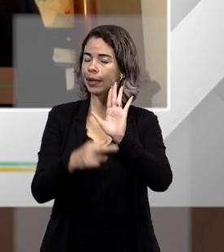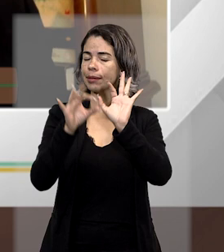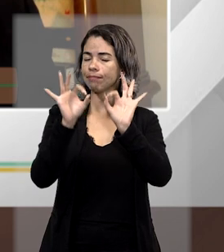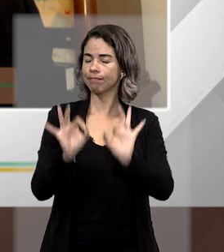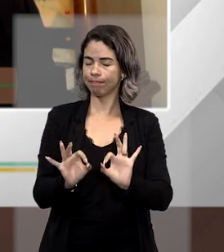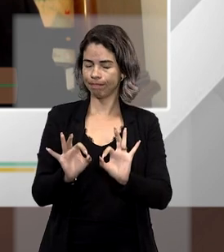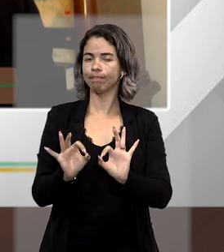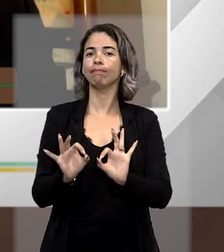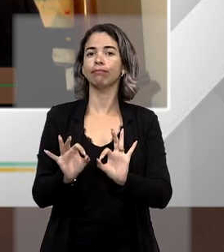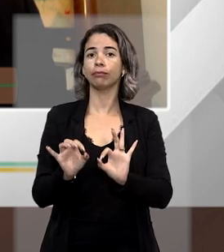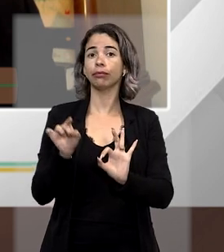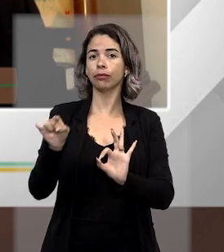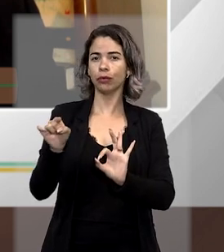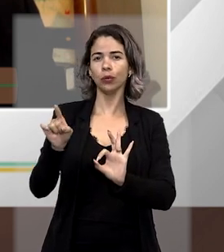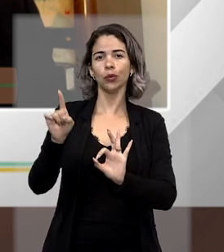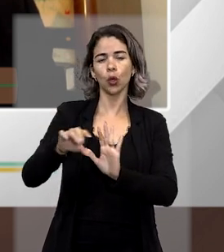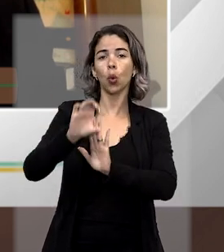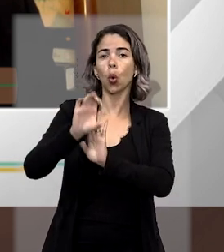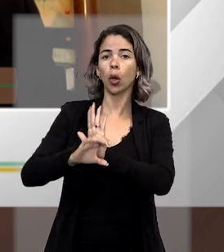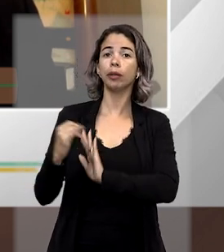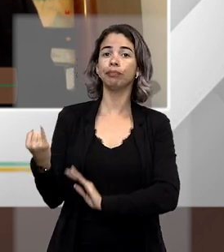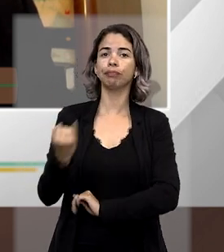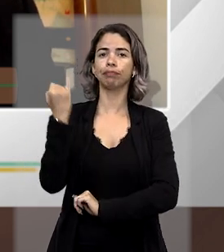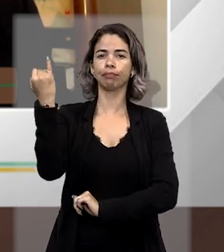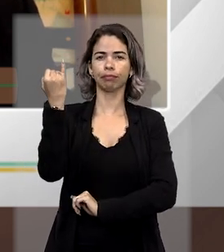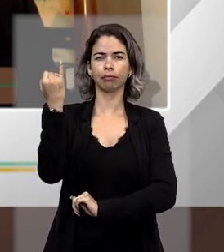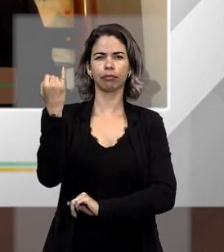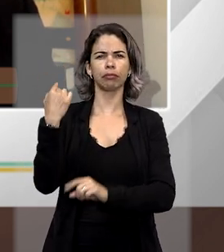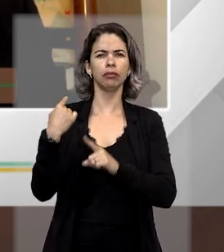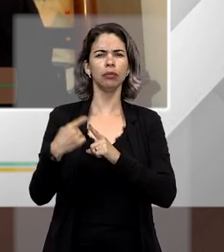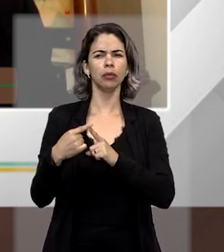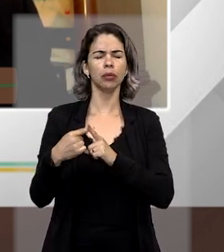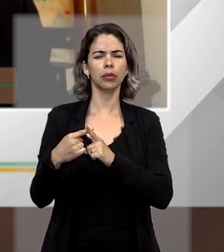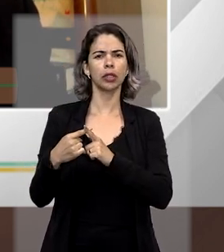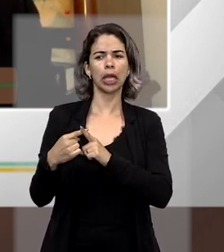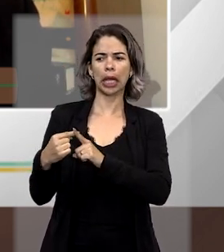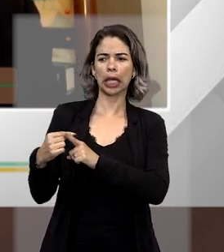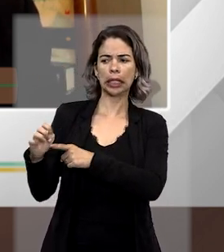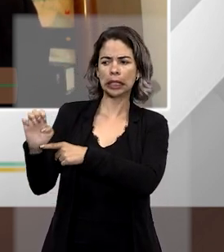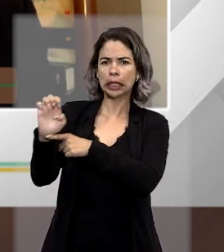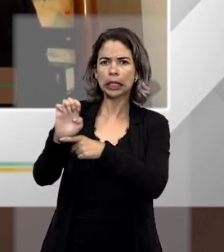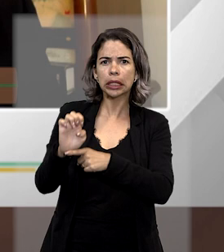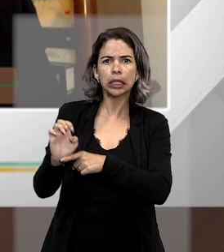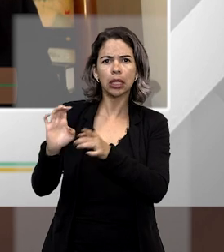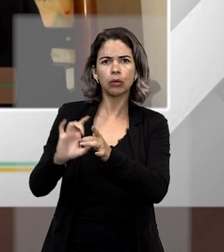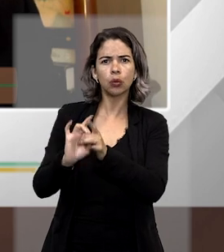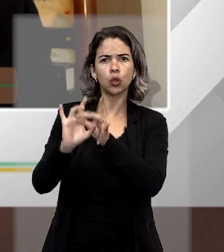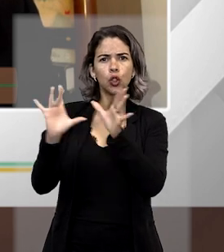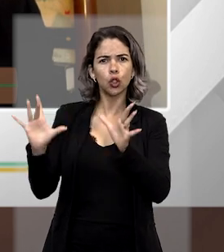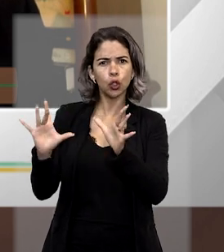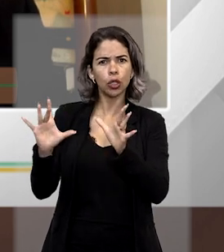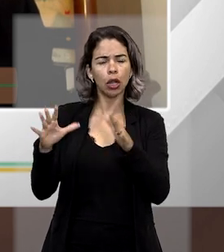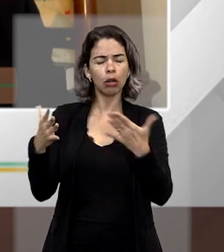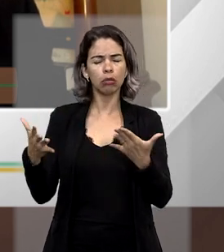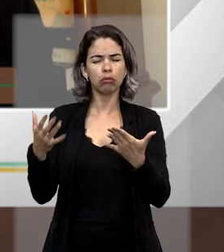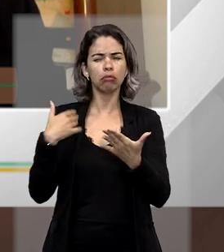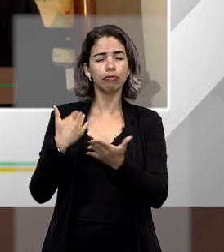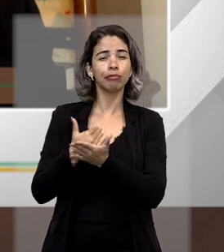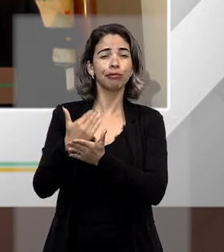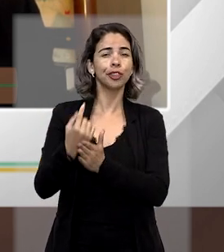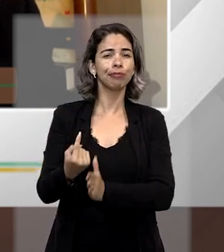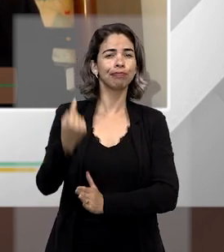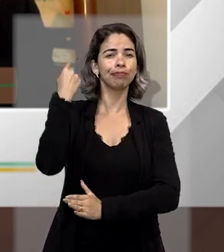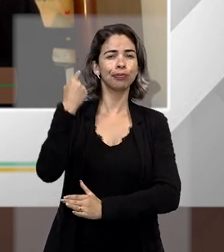regras. Então, isso é um conceito muito importante. A ideia de Estado de Direito, ela surge, propriamente falando,